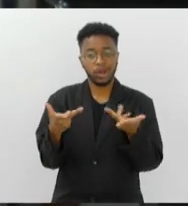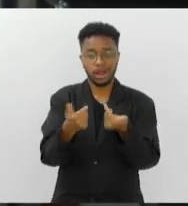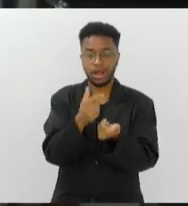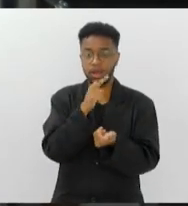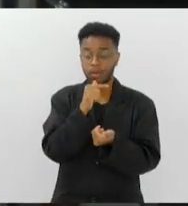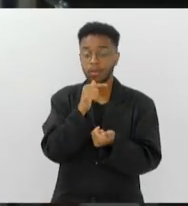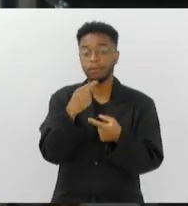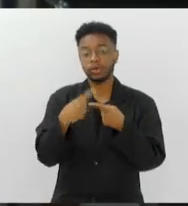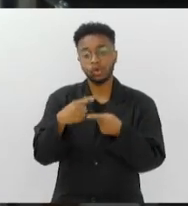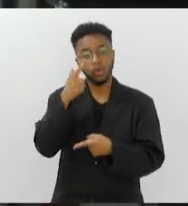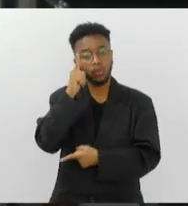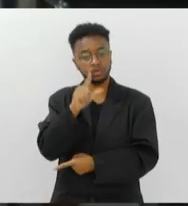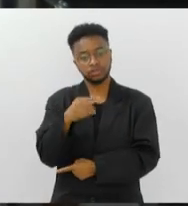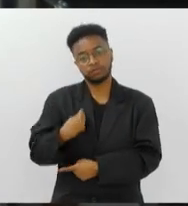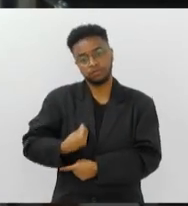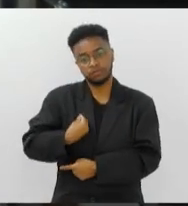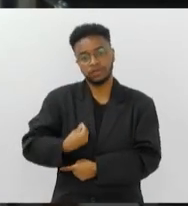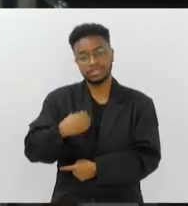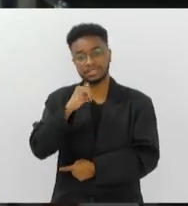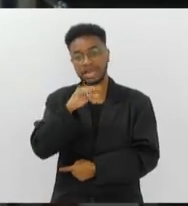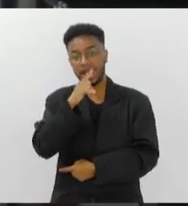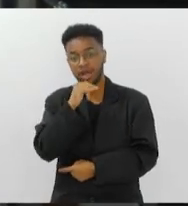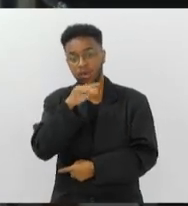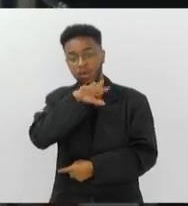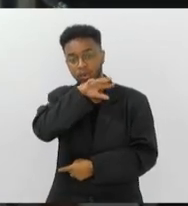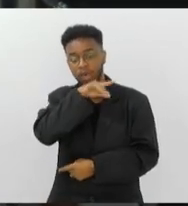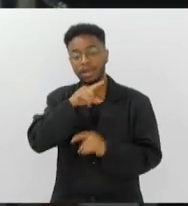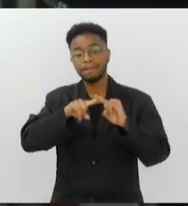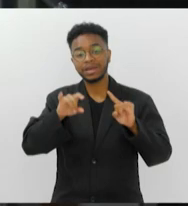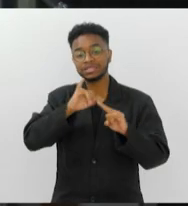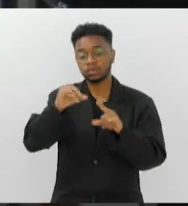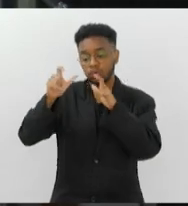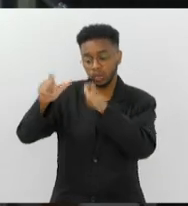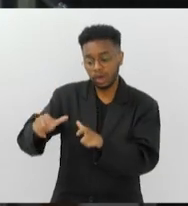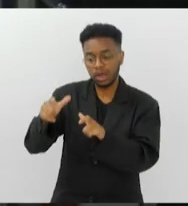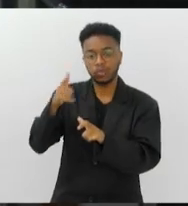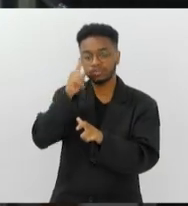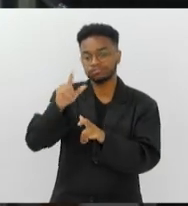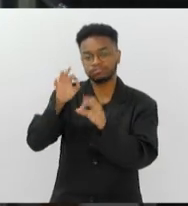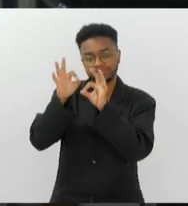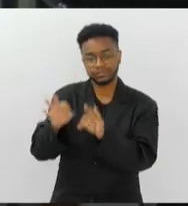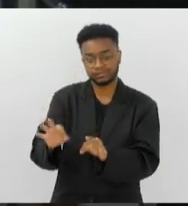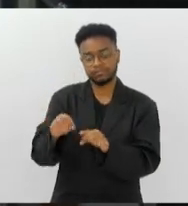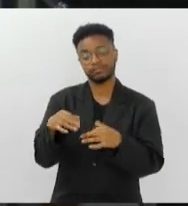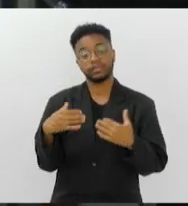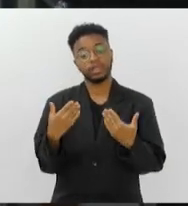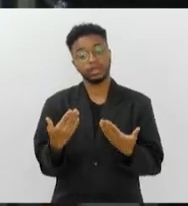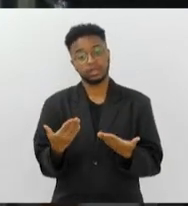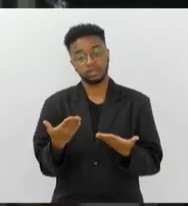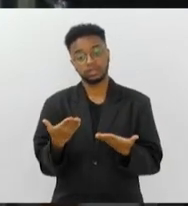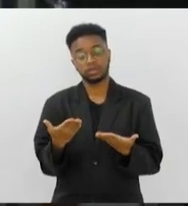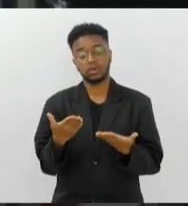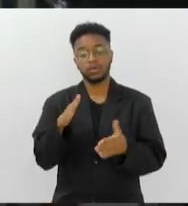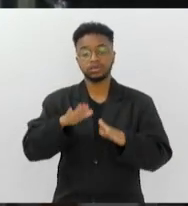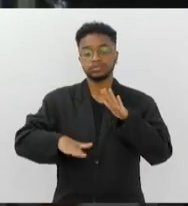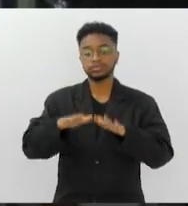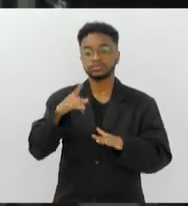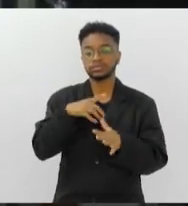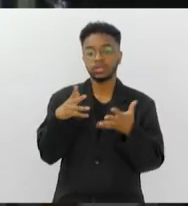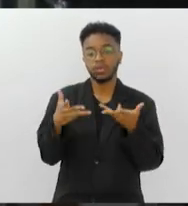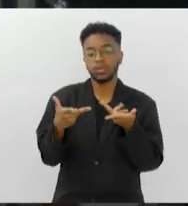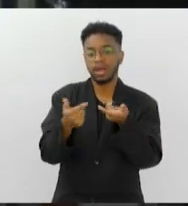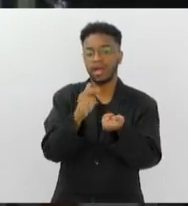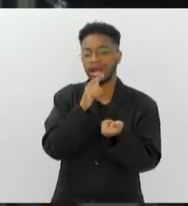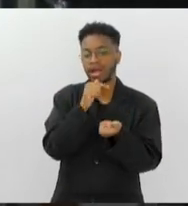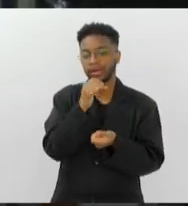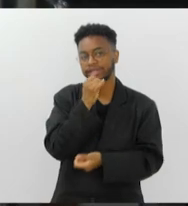de água ruim, desde que o seu hábito esteja apropriado. Então, às vezes, a gente tem algumas qualidades de